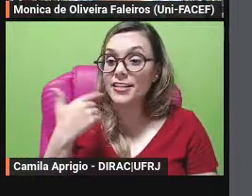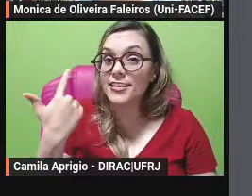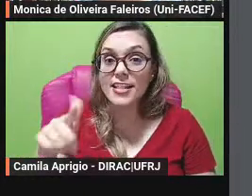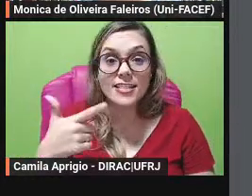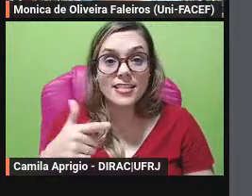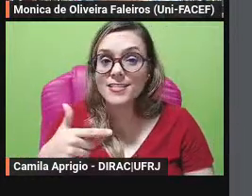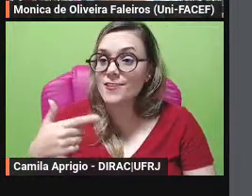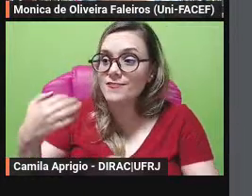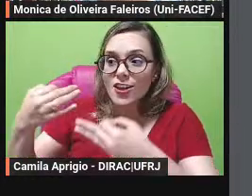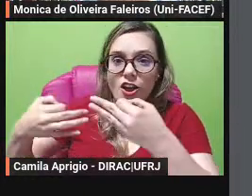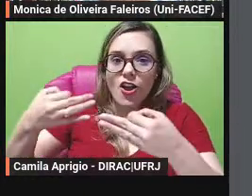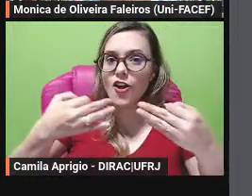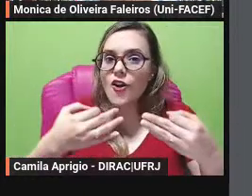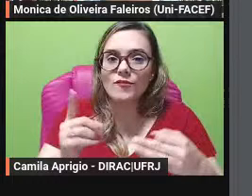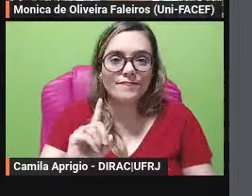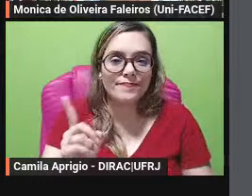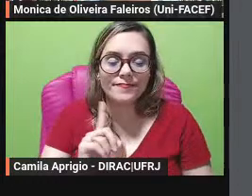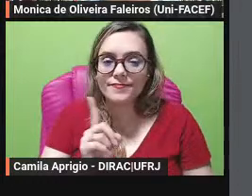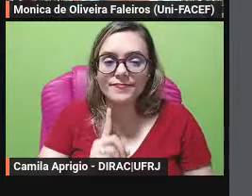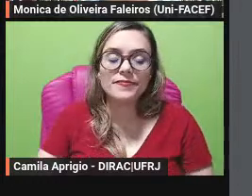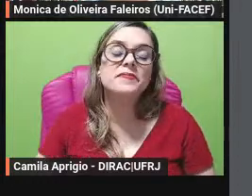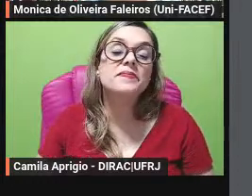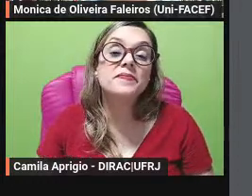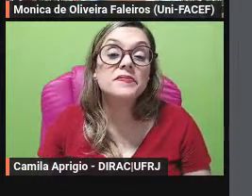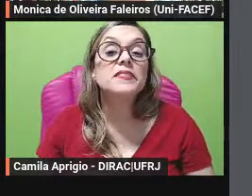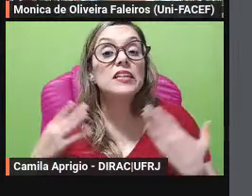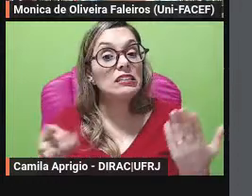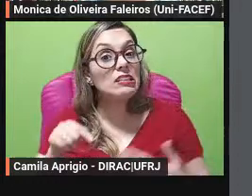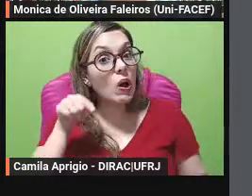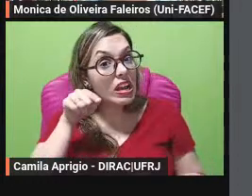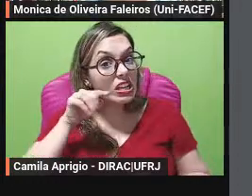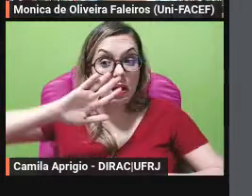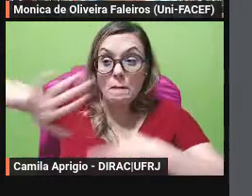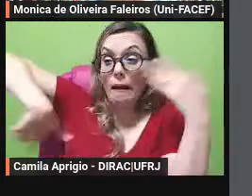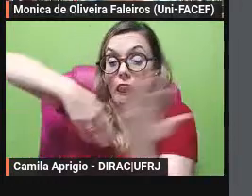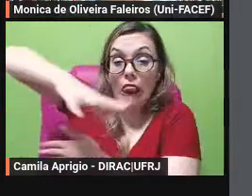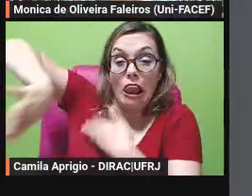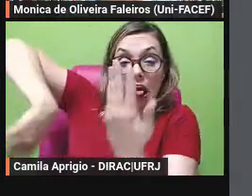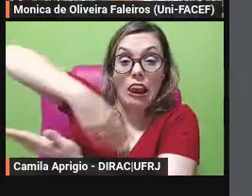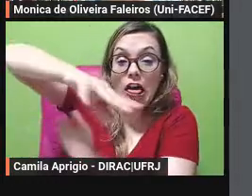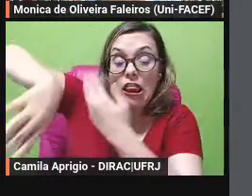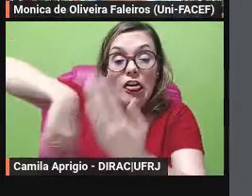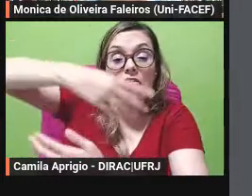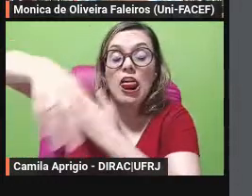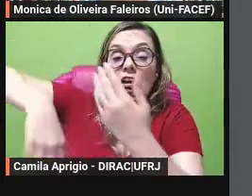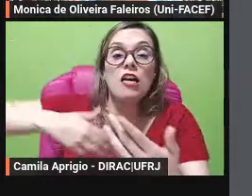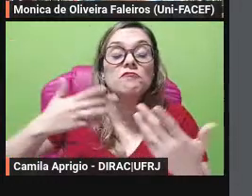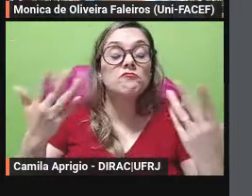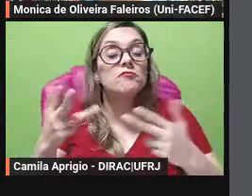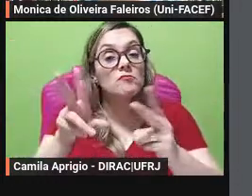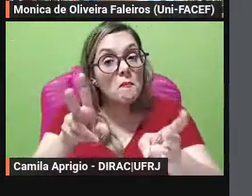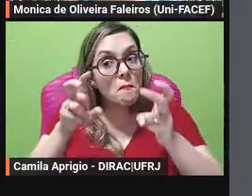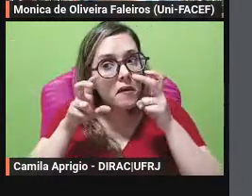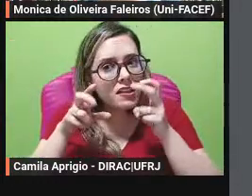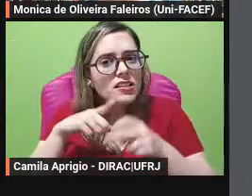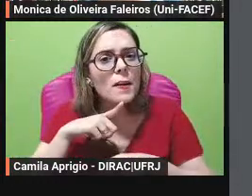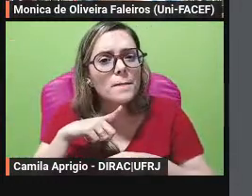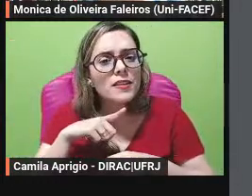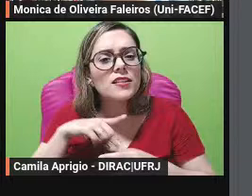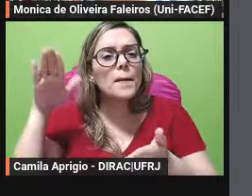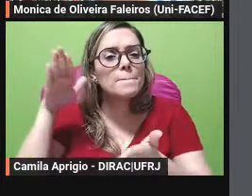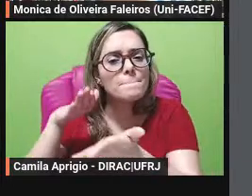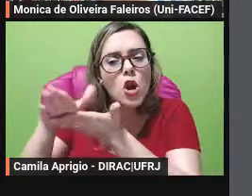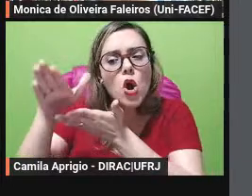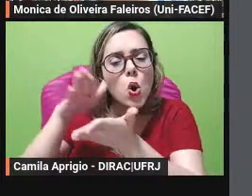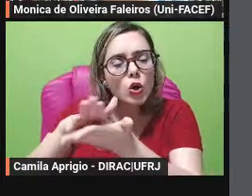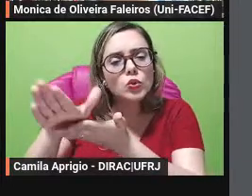que a expressão fábulas fabulosas é reveladora da diferenciação que se quer estabelecer entre essas suas produções e as